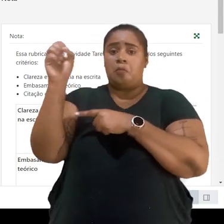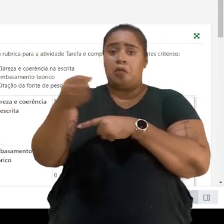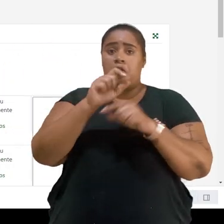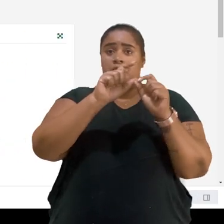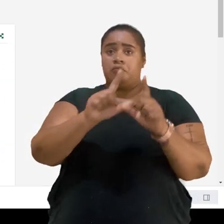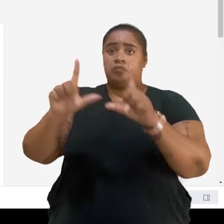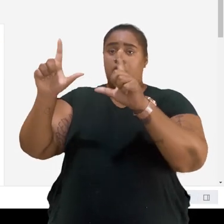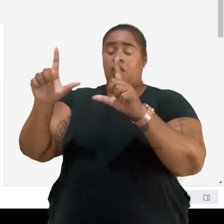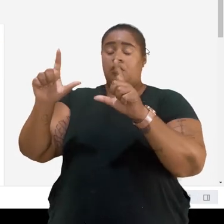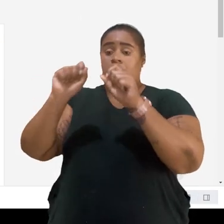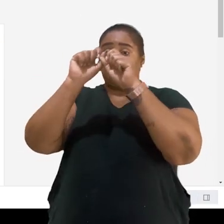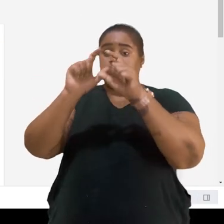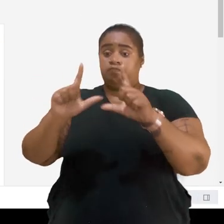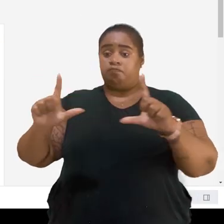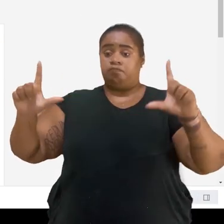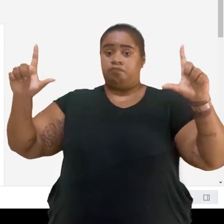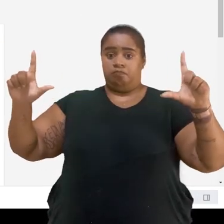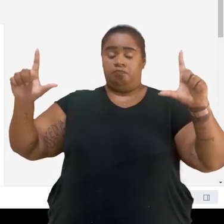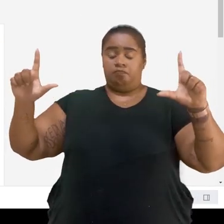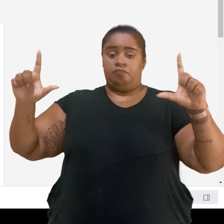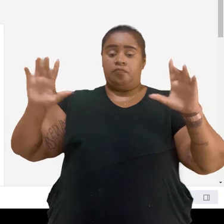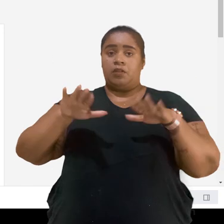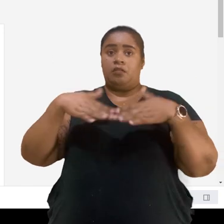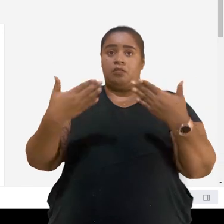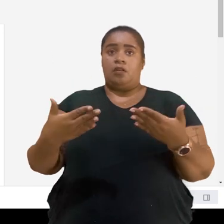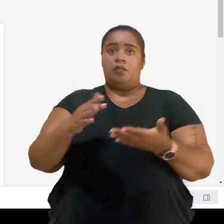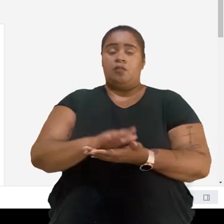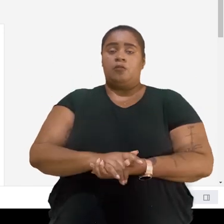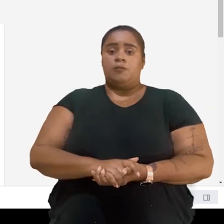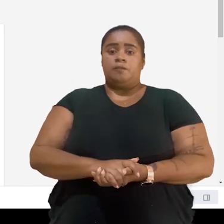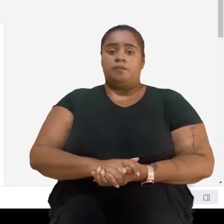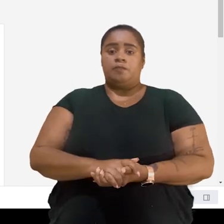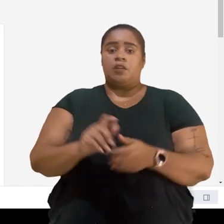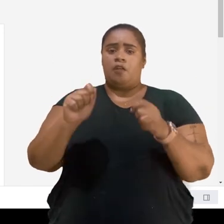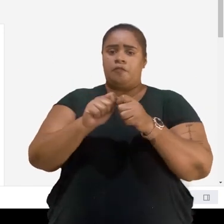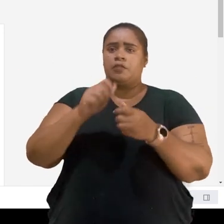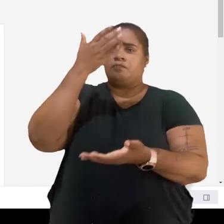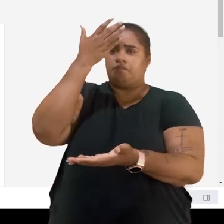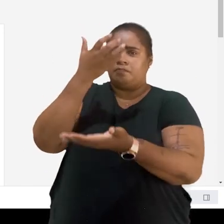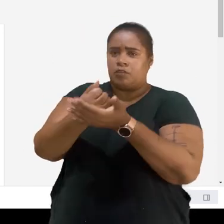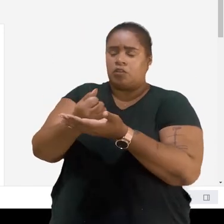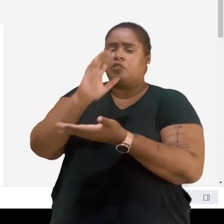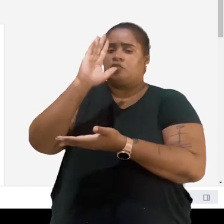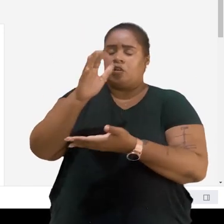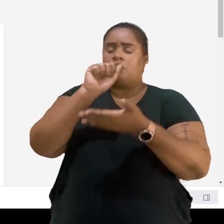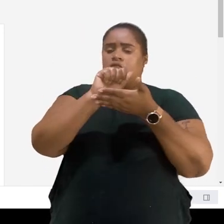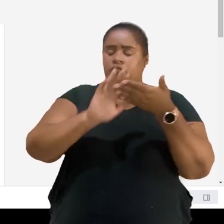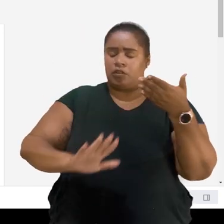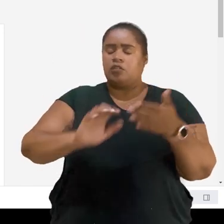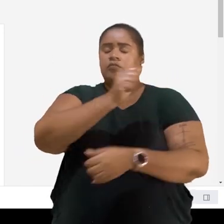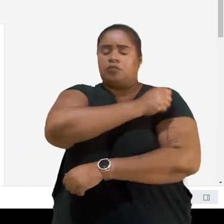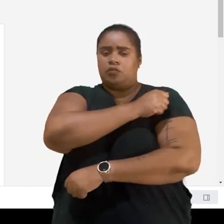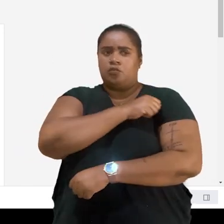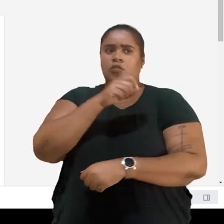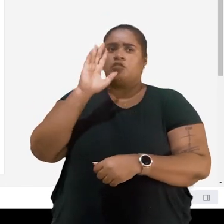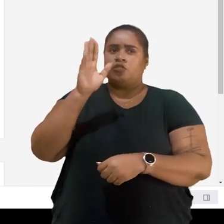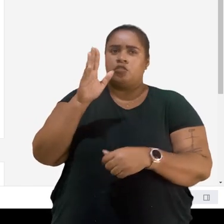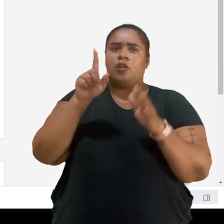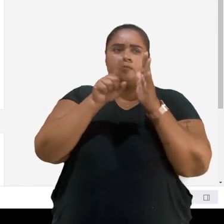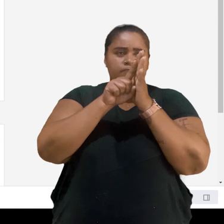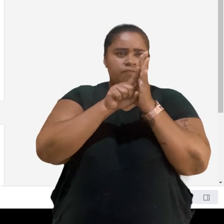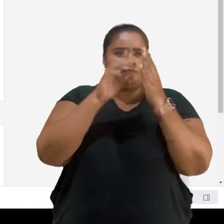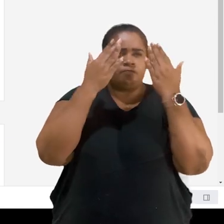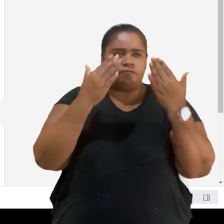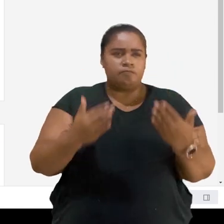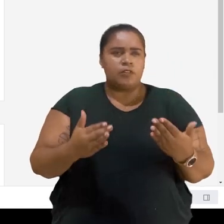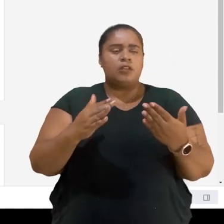layout que eu quero visualizar, ampliar um pouco a minha tela. Então eu fiz o download da atividade da aluna,